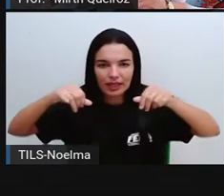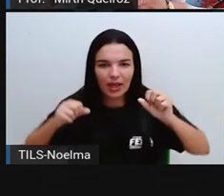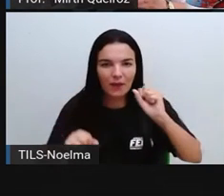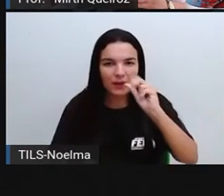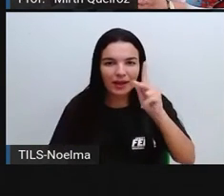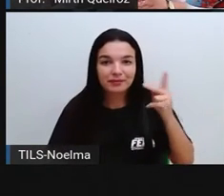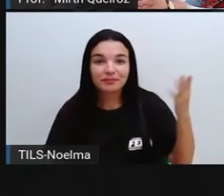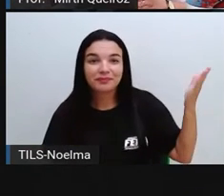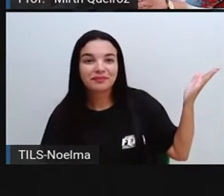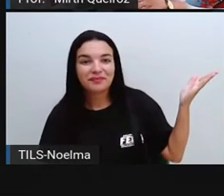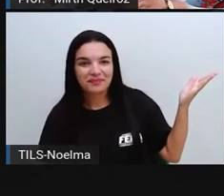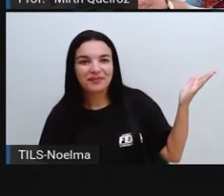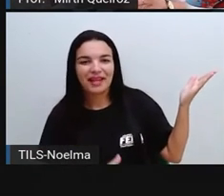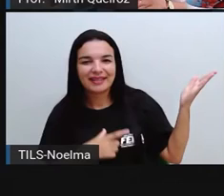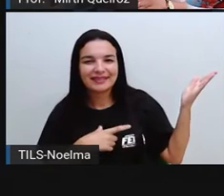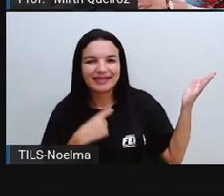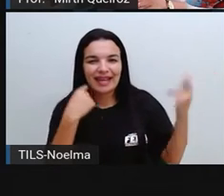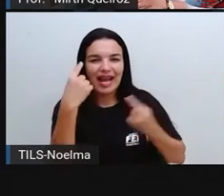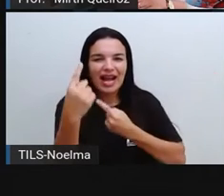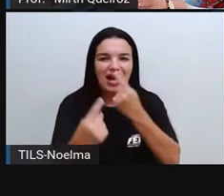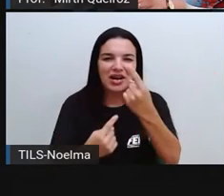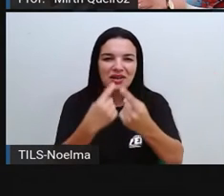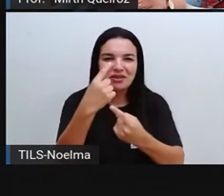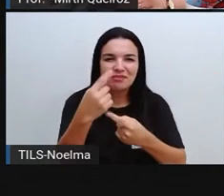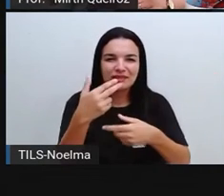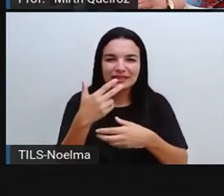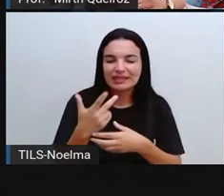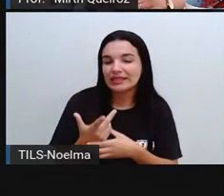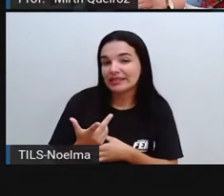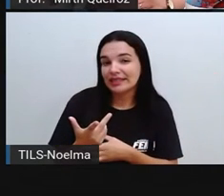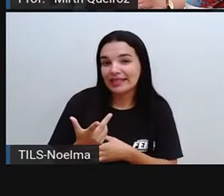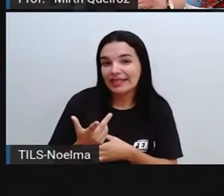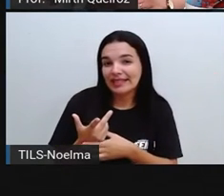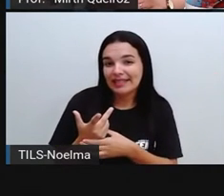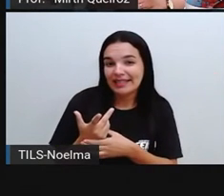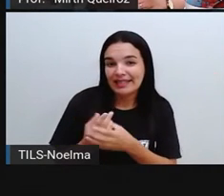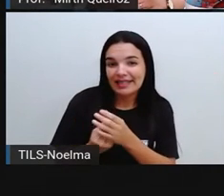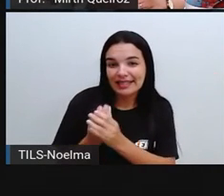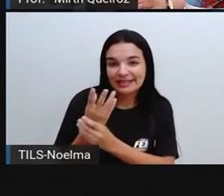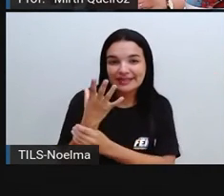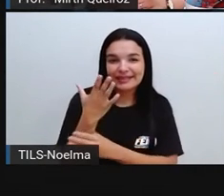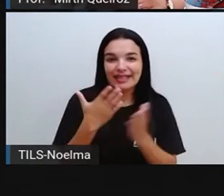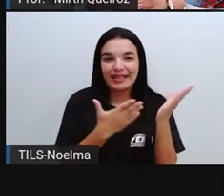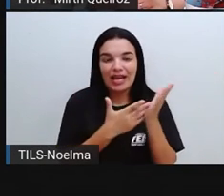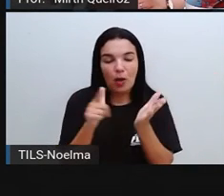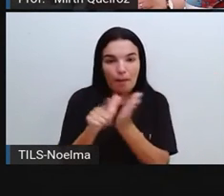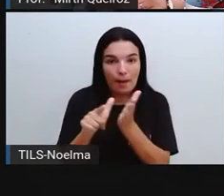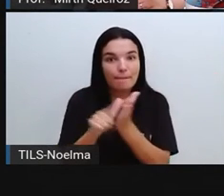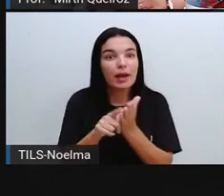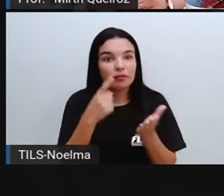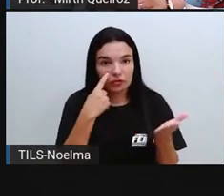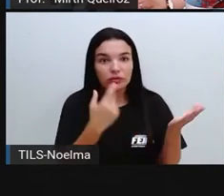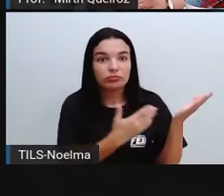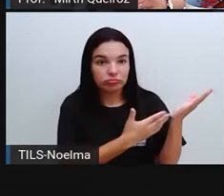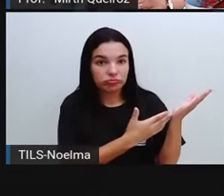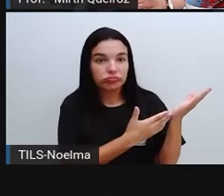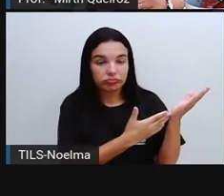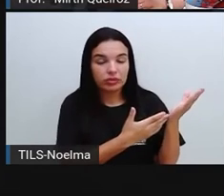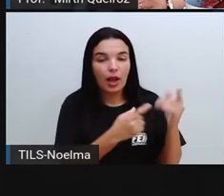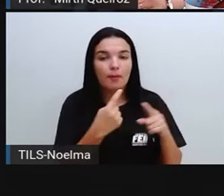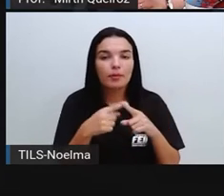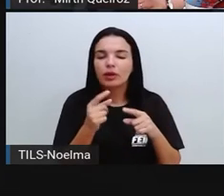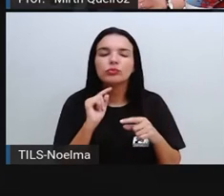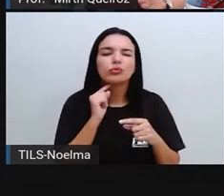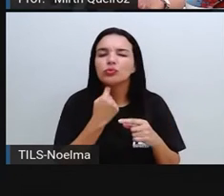Aqui a gente já tem Algumas crianças Que estão desenvolvendo essa atividade O papelão Vocês vão utilizar justamente Para colocar argila sobre ele Para não